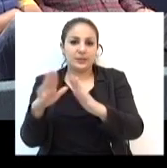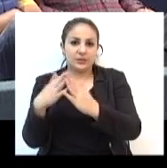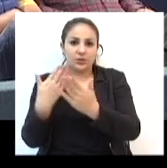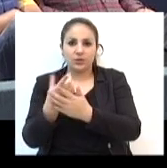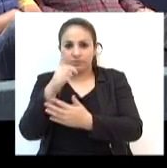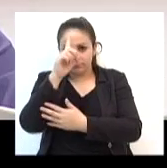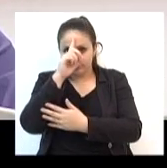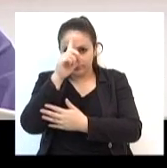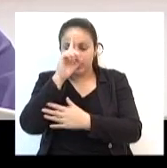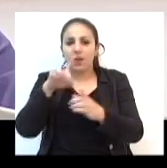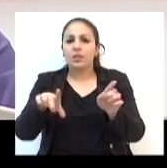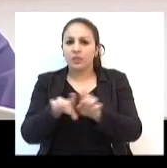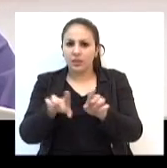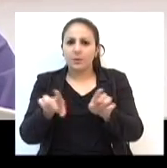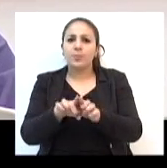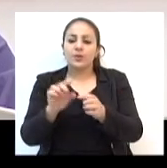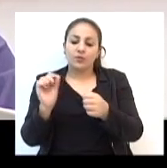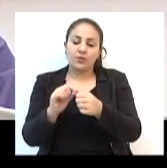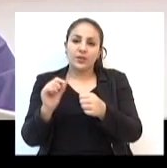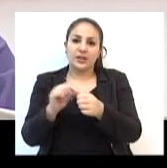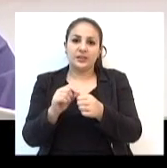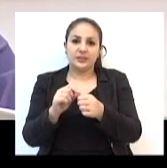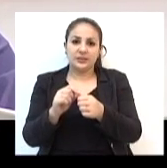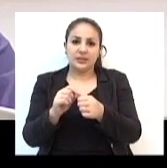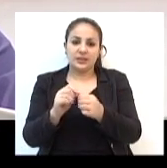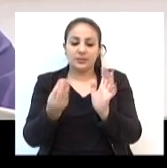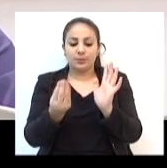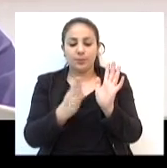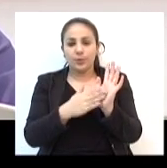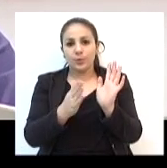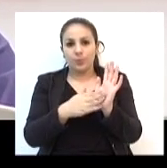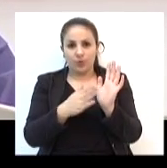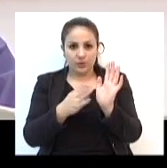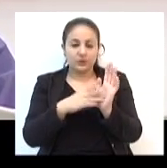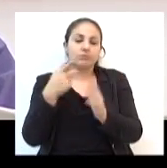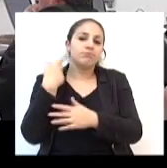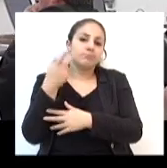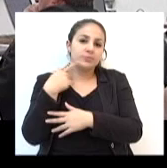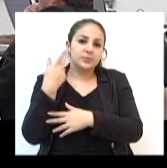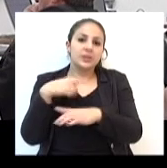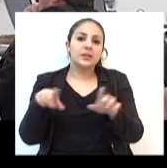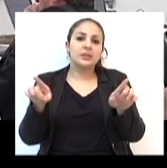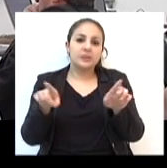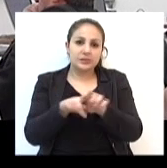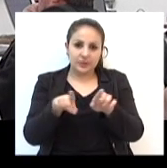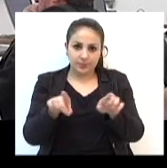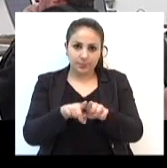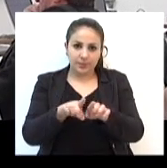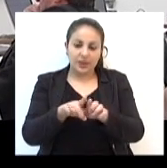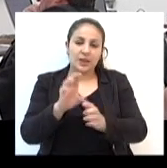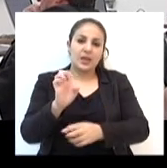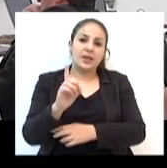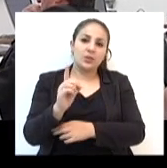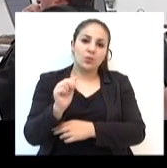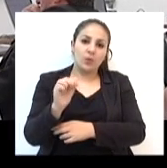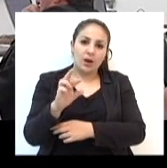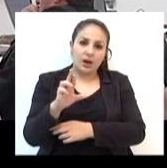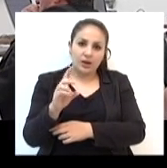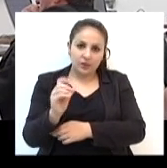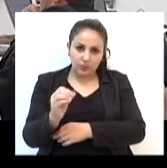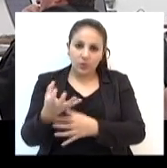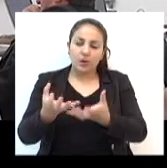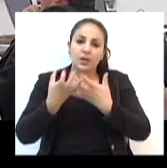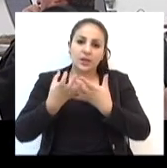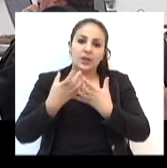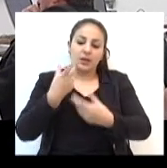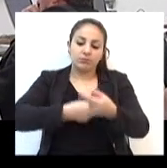fundamental também foram contempladas nas emendas do vereador. Mas, além disso, Eduardo Pellicioli